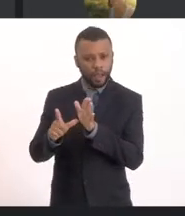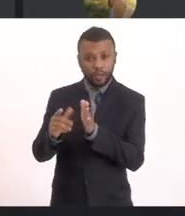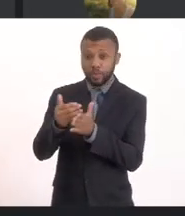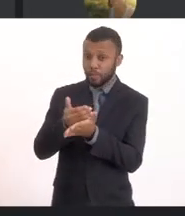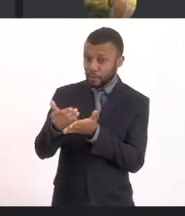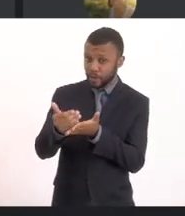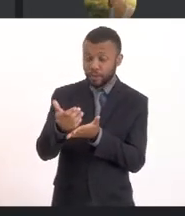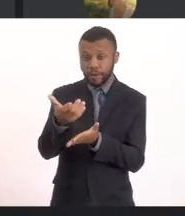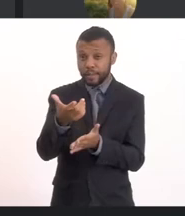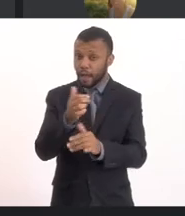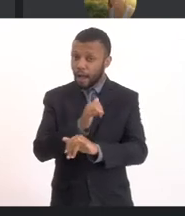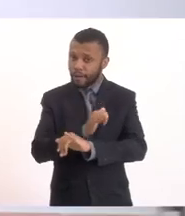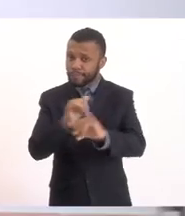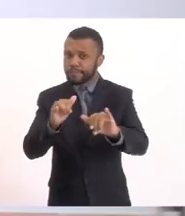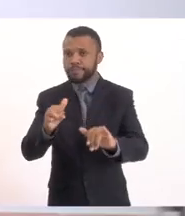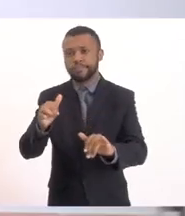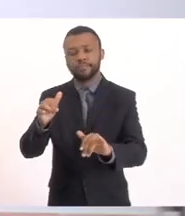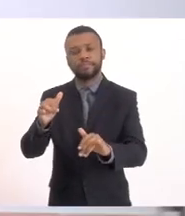registrado que a gente,